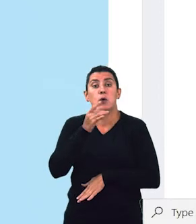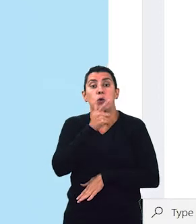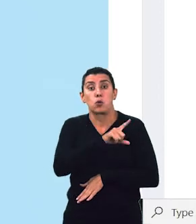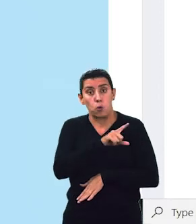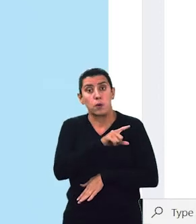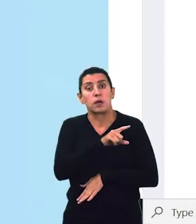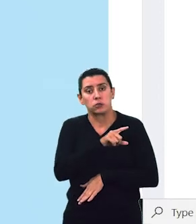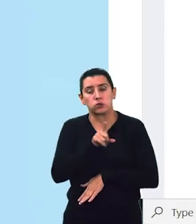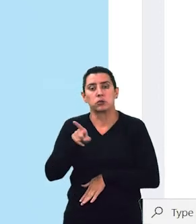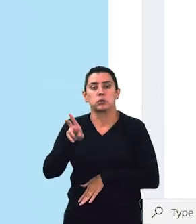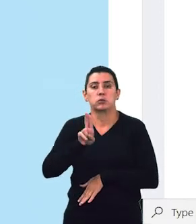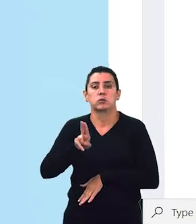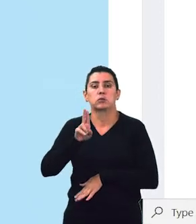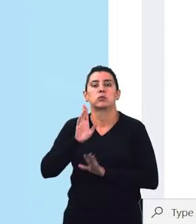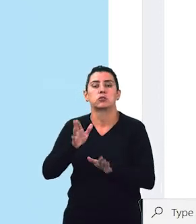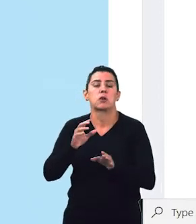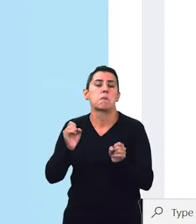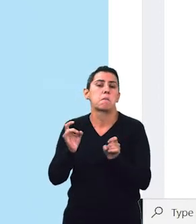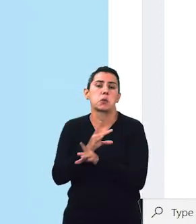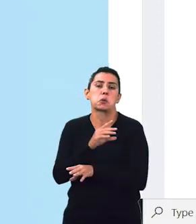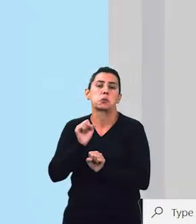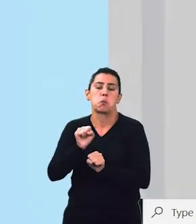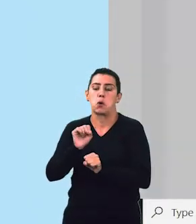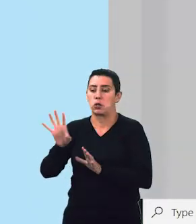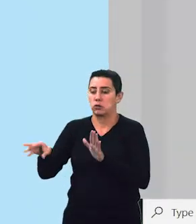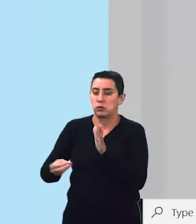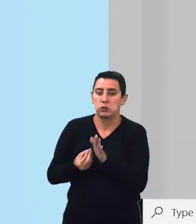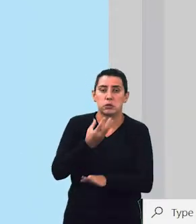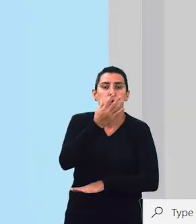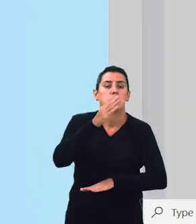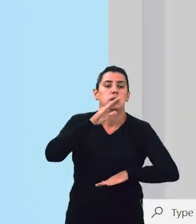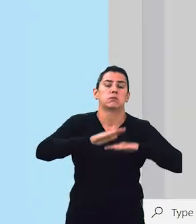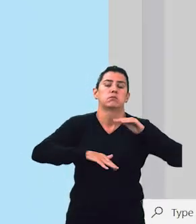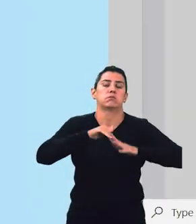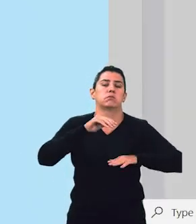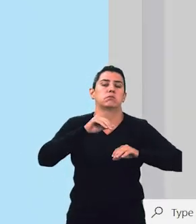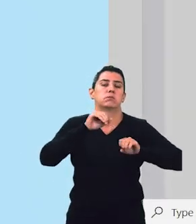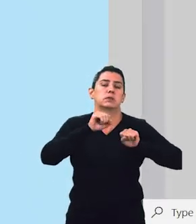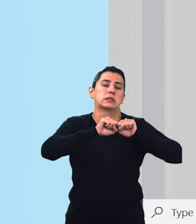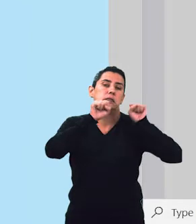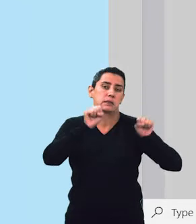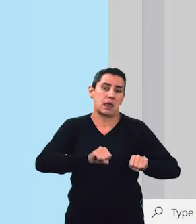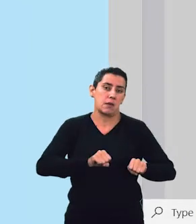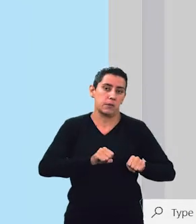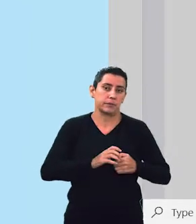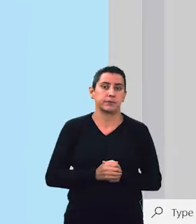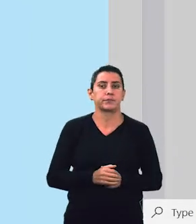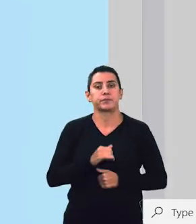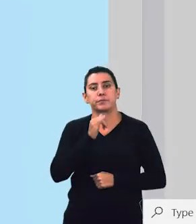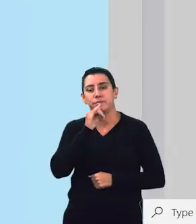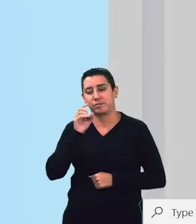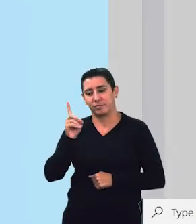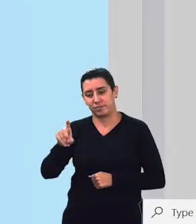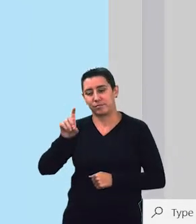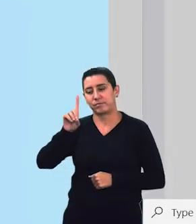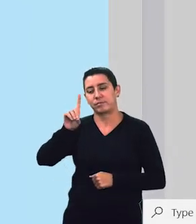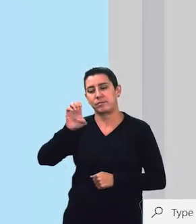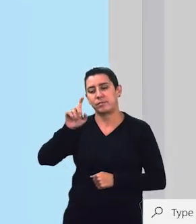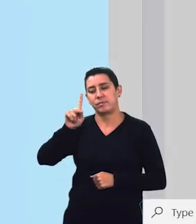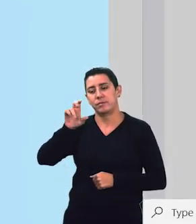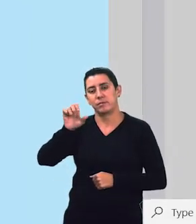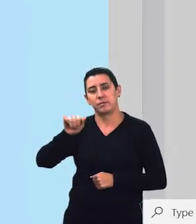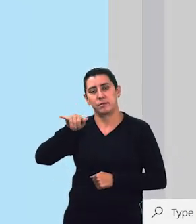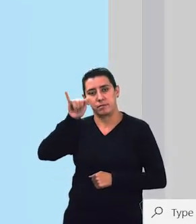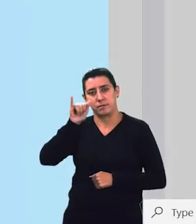basta fazer o deploy. Vamos lá. Deploy, ok? Basta clicar em deploy. O valor por hora,